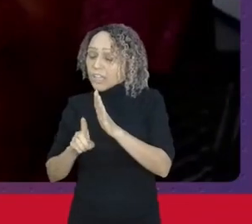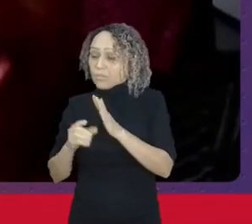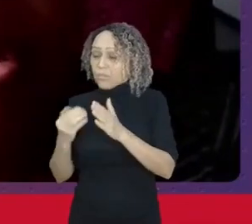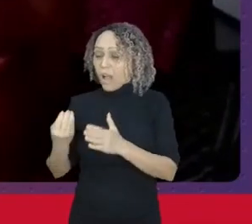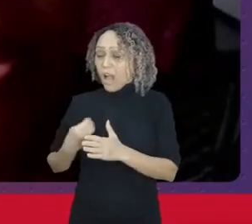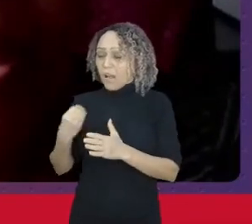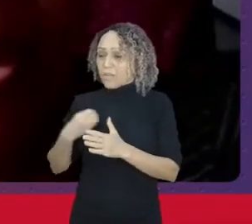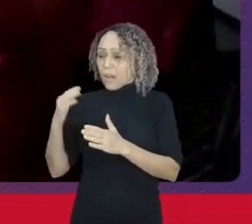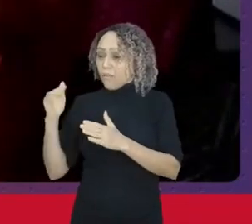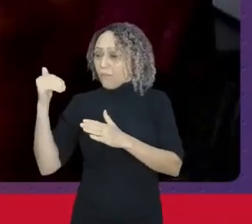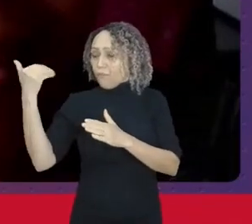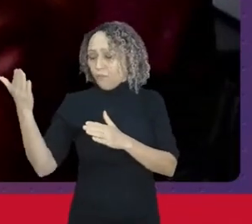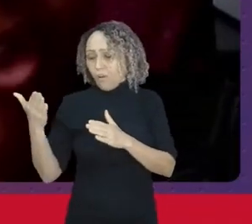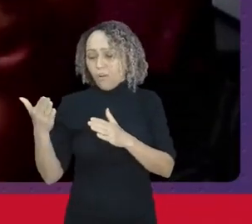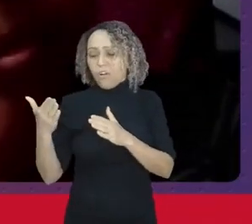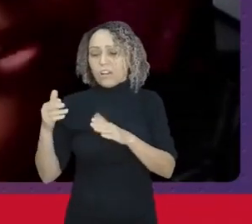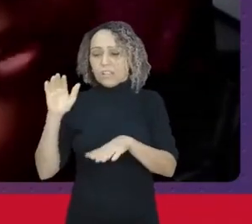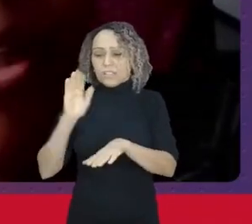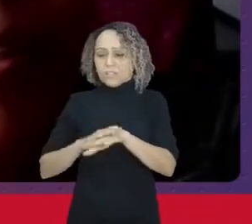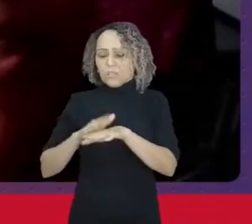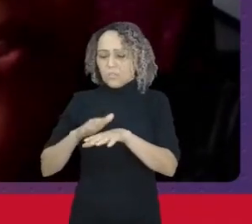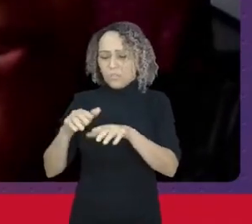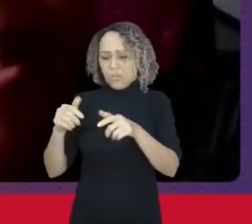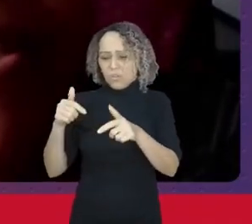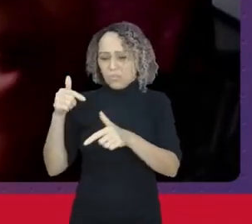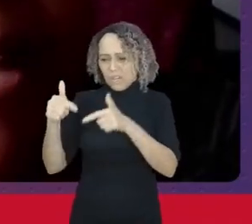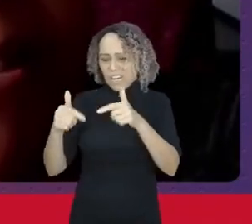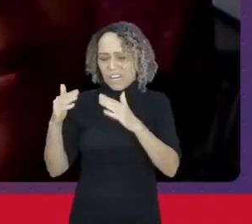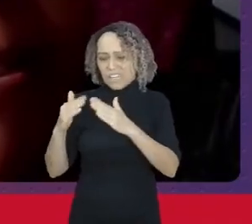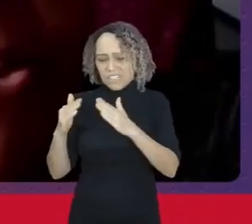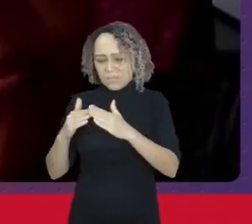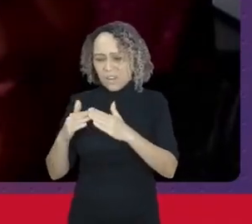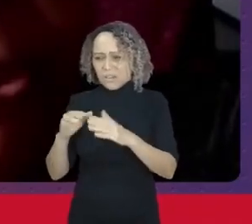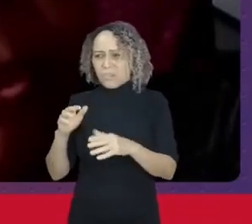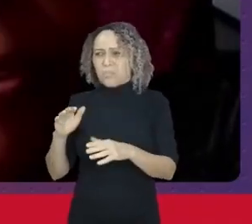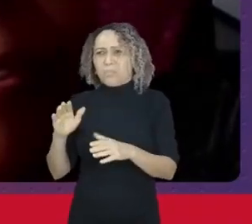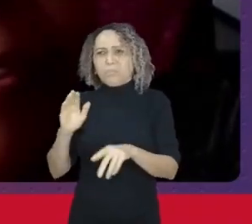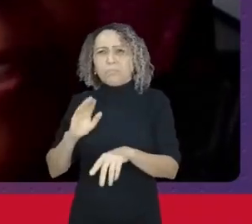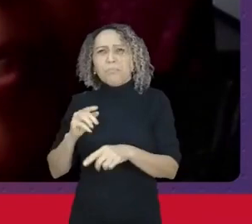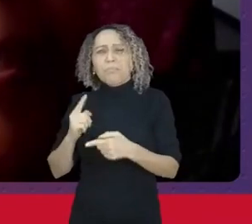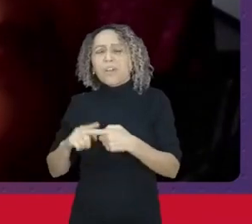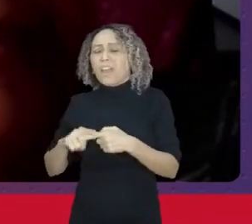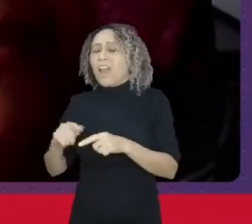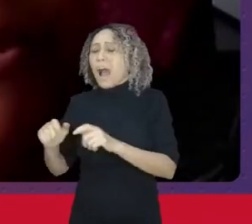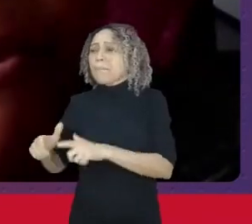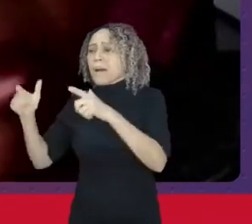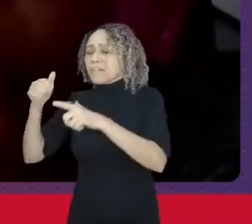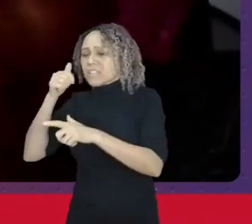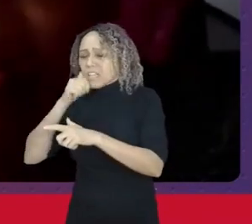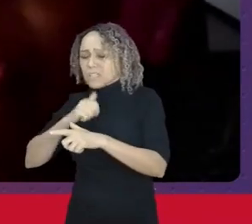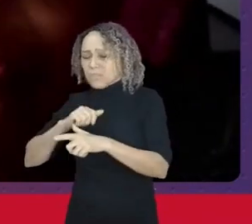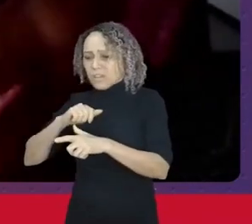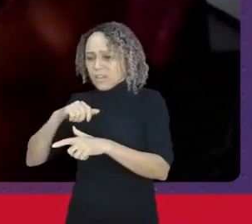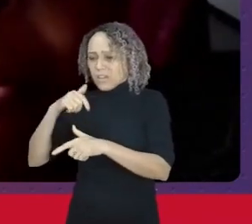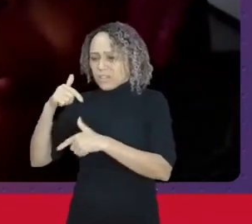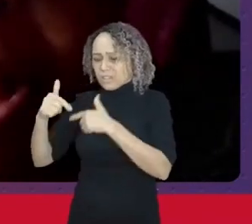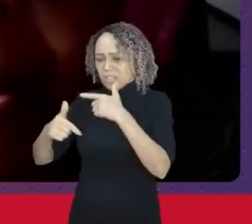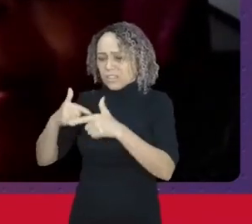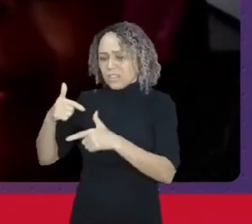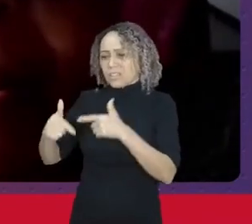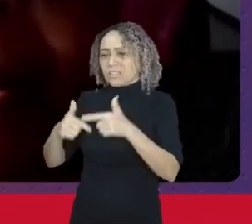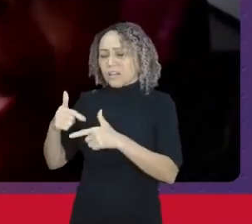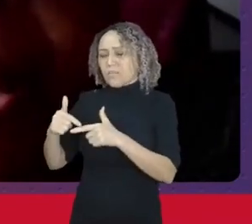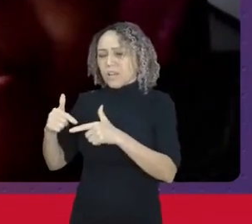domésticas moram em quadradinhos dentro das casas de seus patrões então quando foi